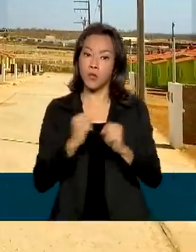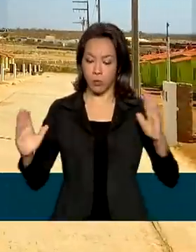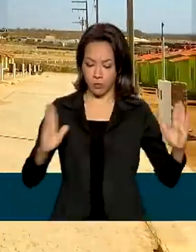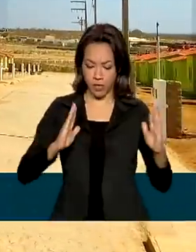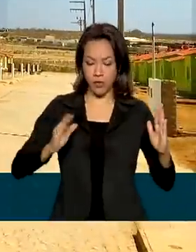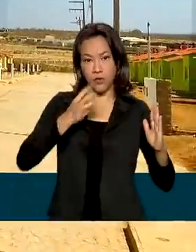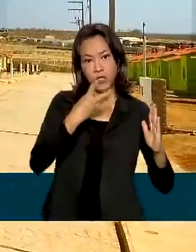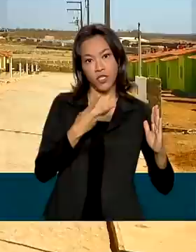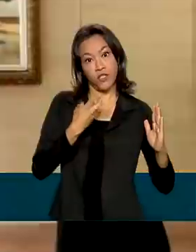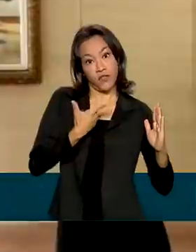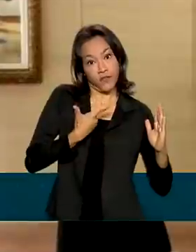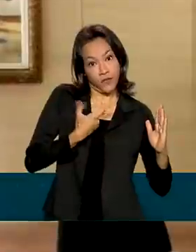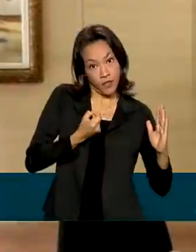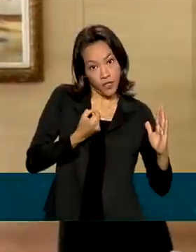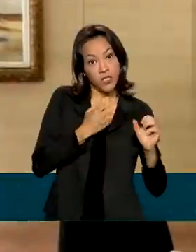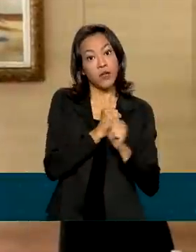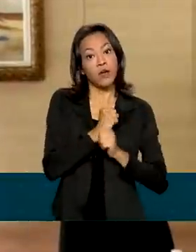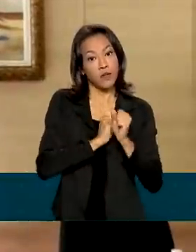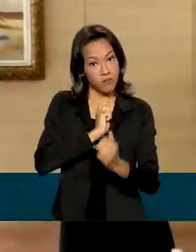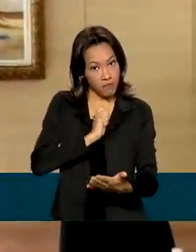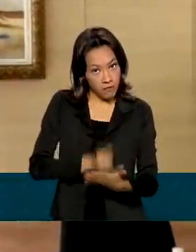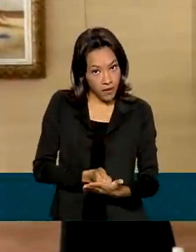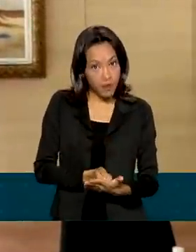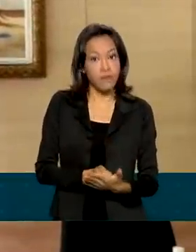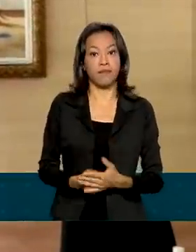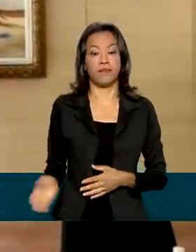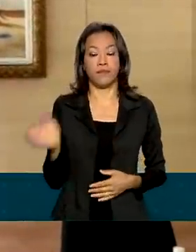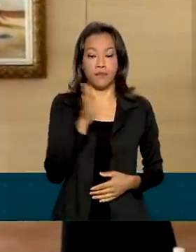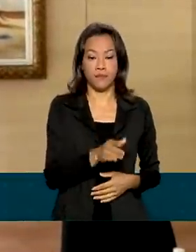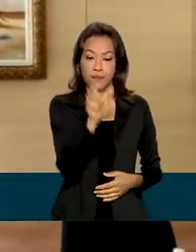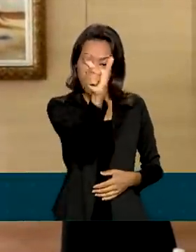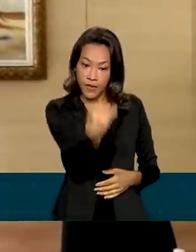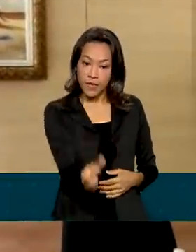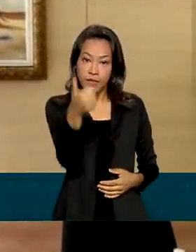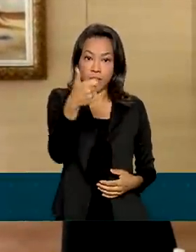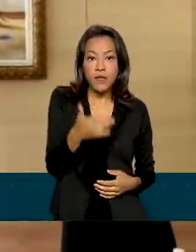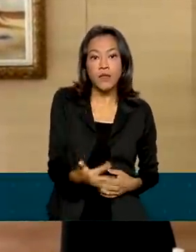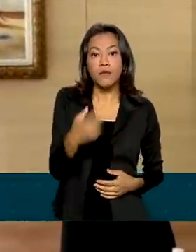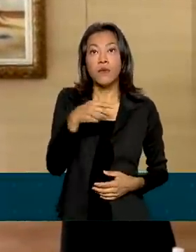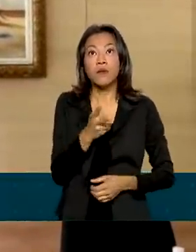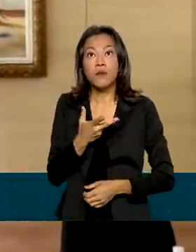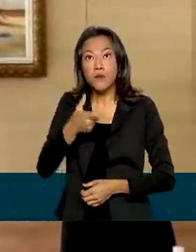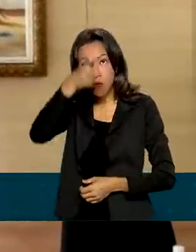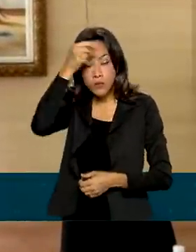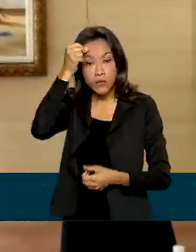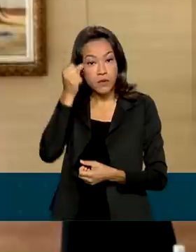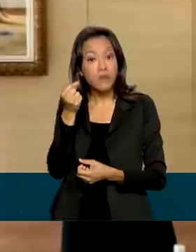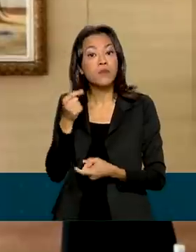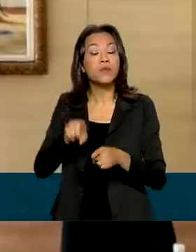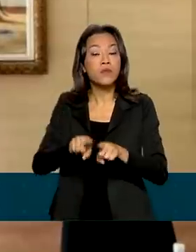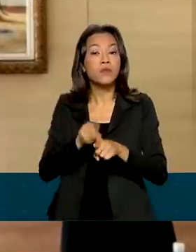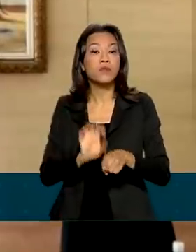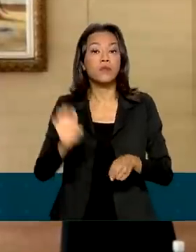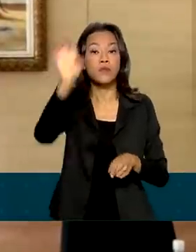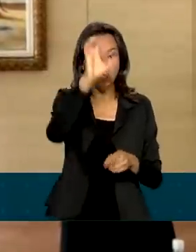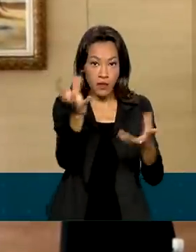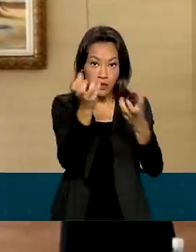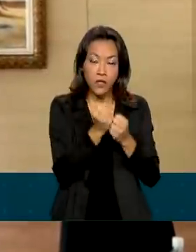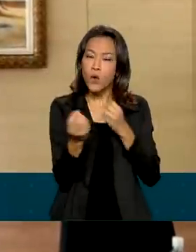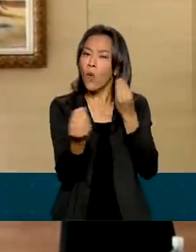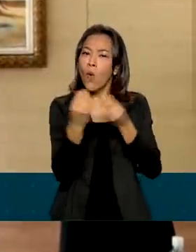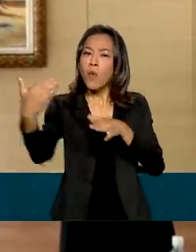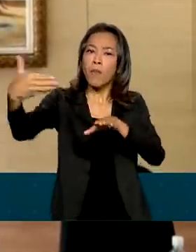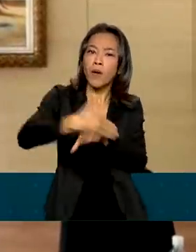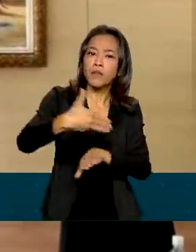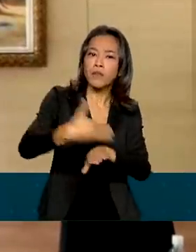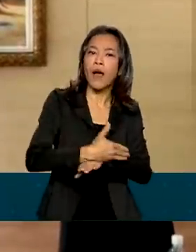anos para pagar. Para que os municípios e estados possam aderir ao programa, basta apenas que acesse o site